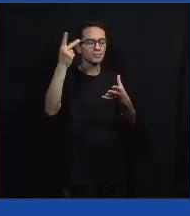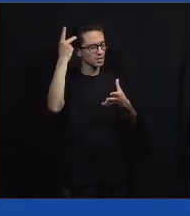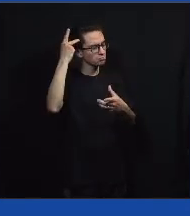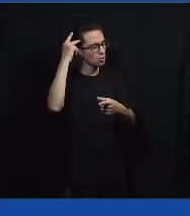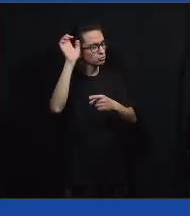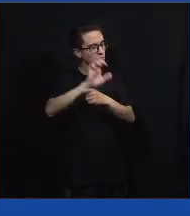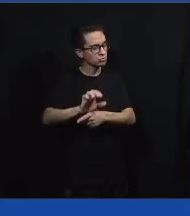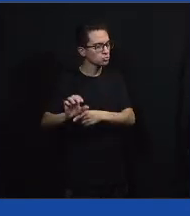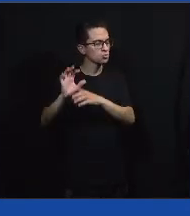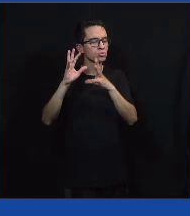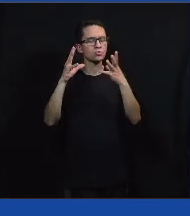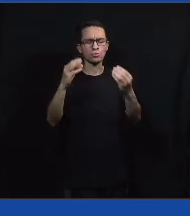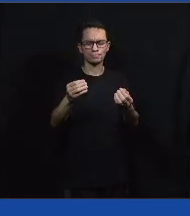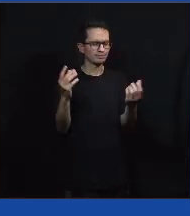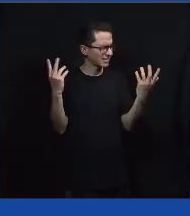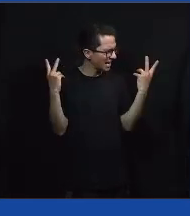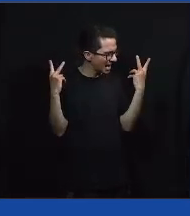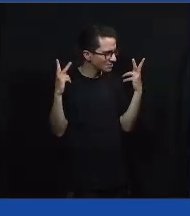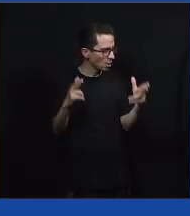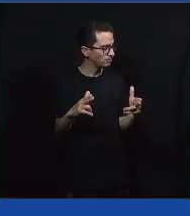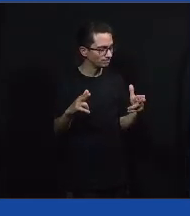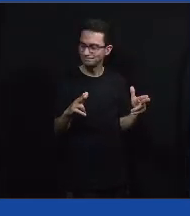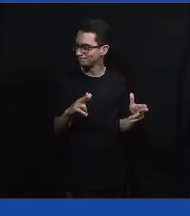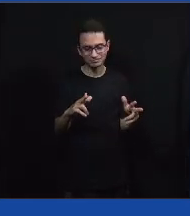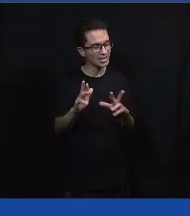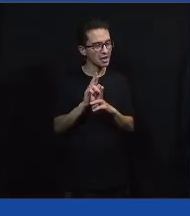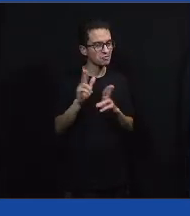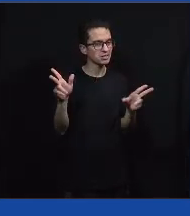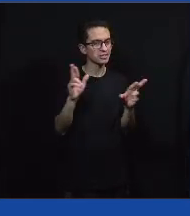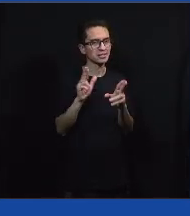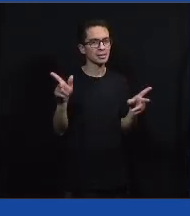vê isso como um todo, né? Então, é,